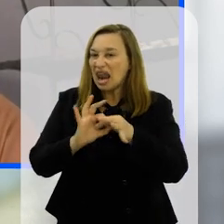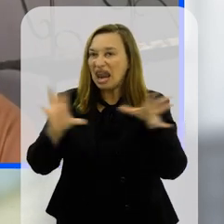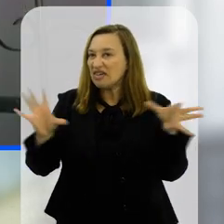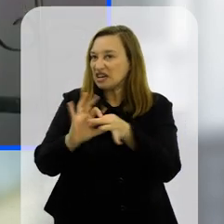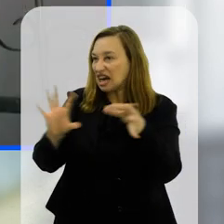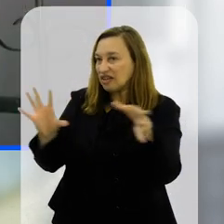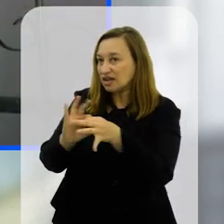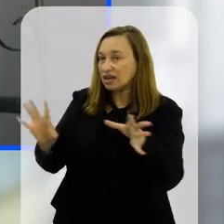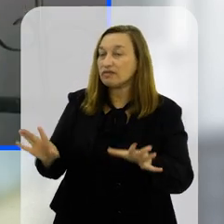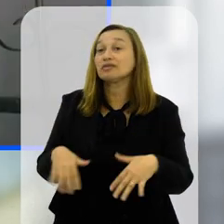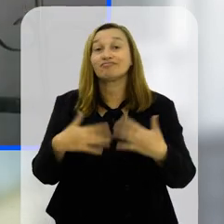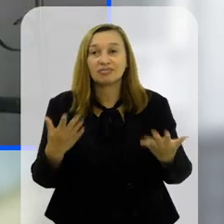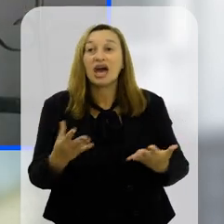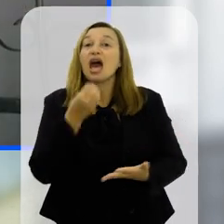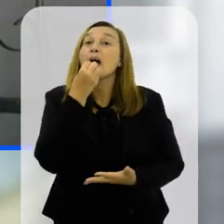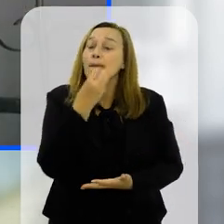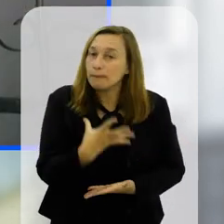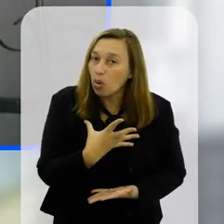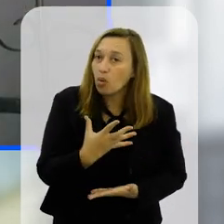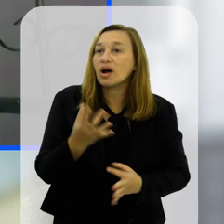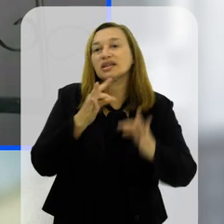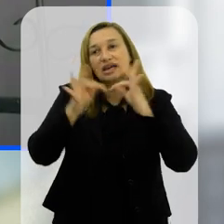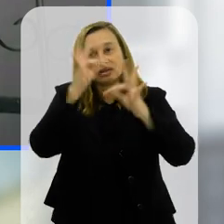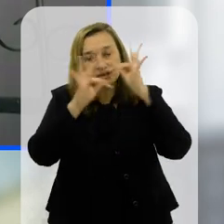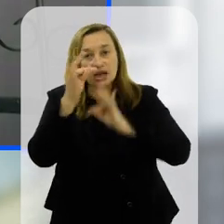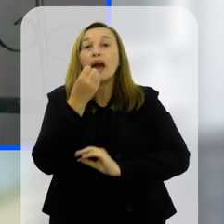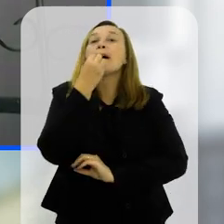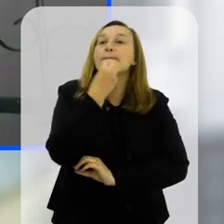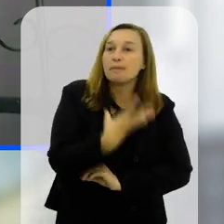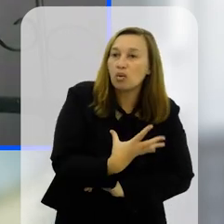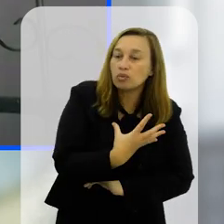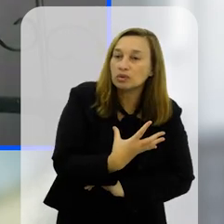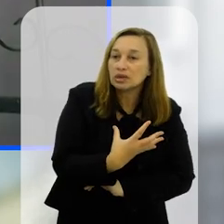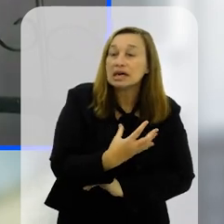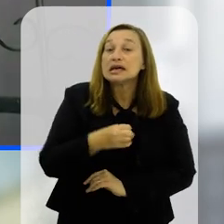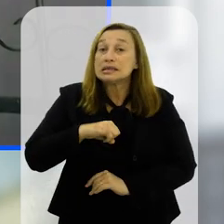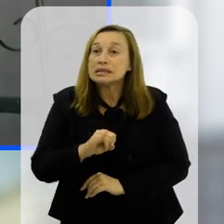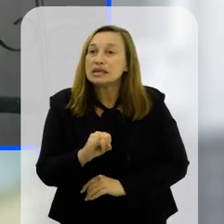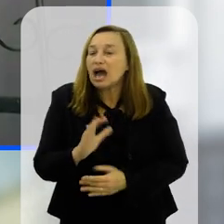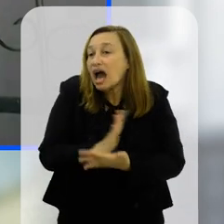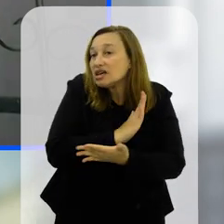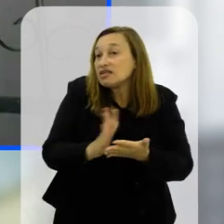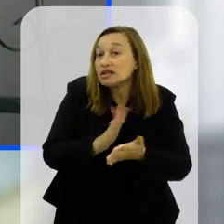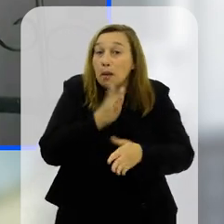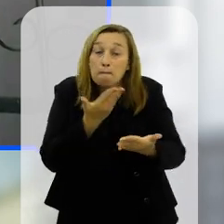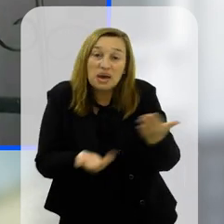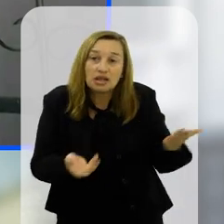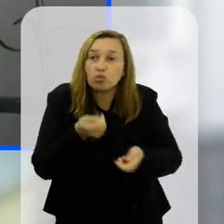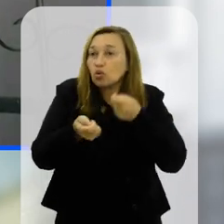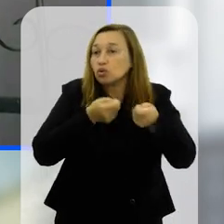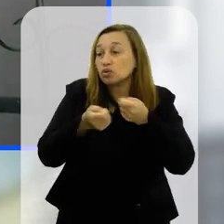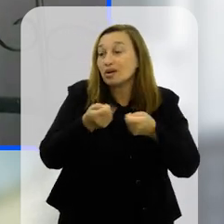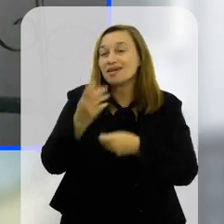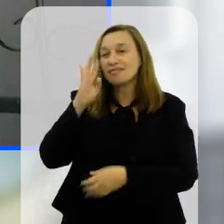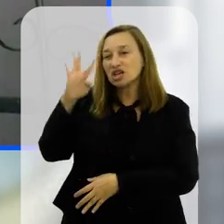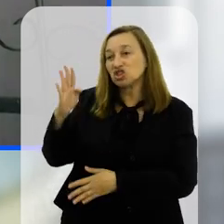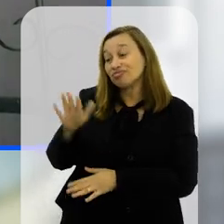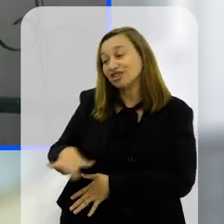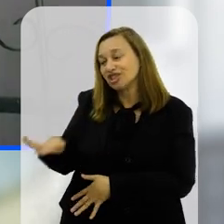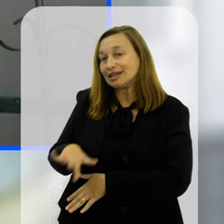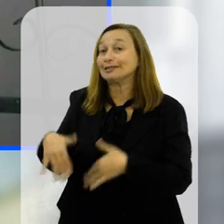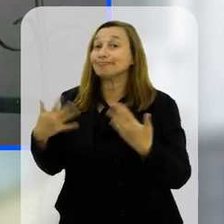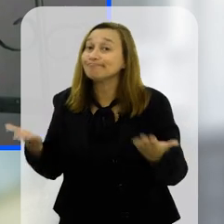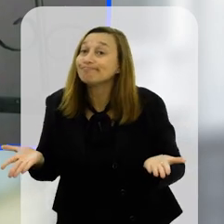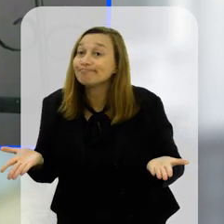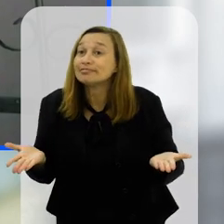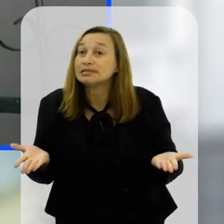livre acesso porque assim como é bom a tecnologia do celular é bom se nós às vezes perdemos o controle vocês imaginam eles